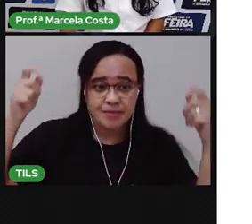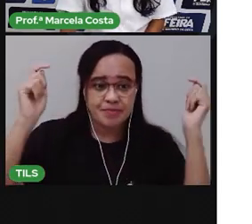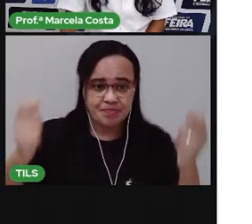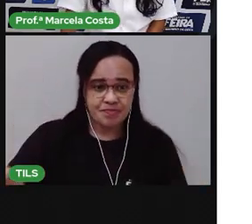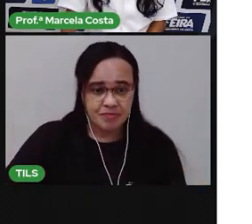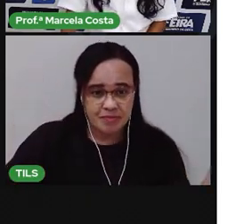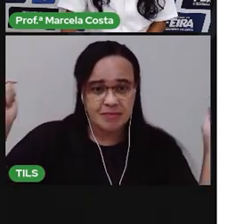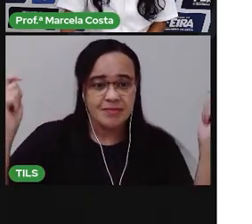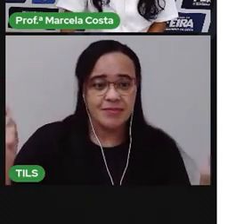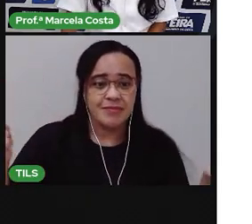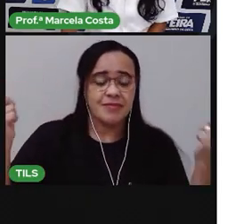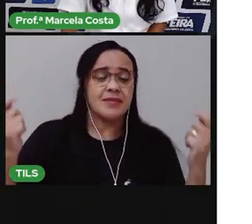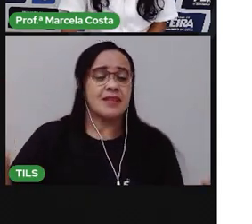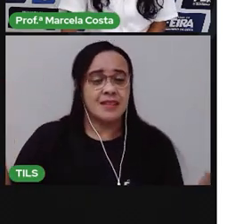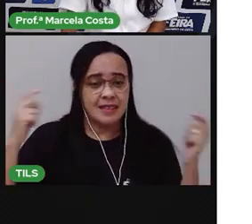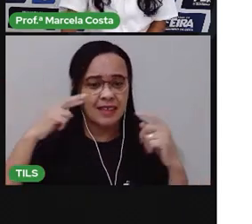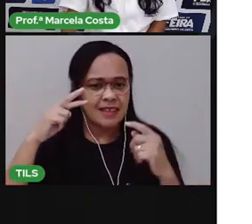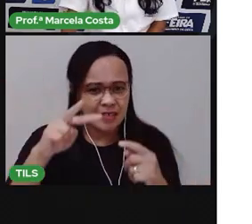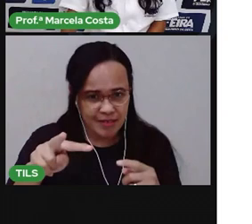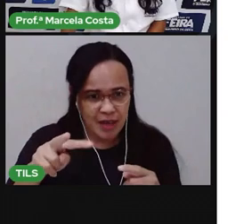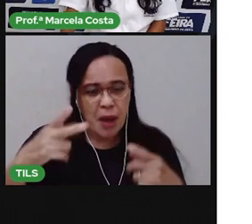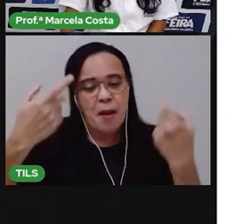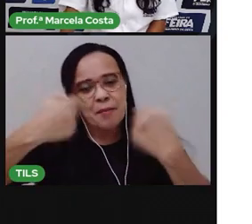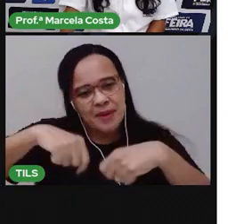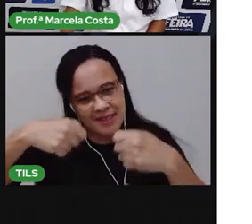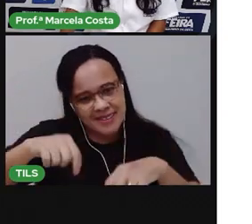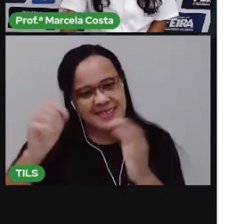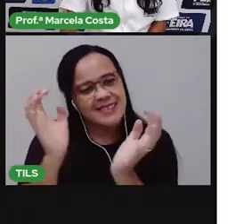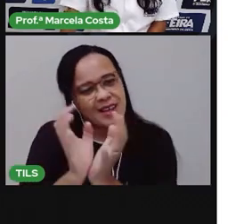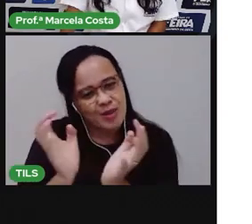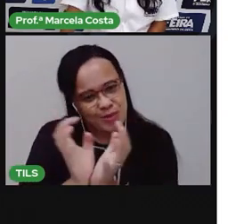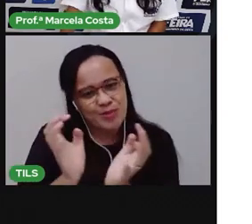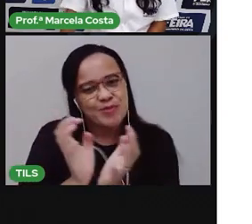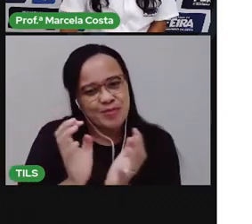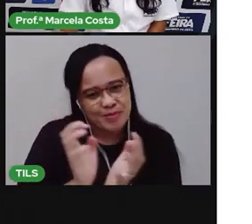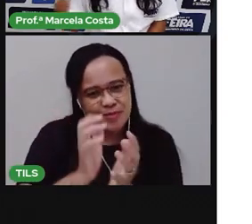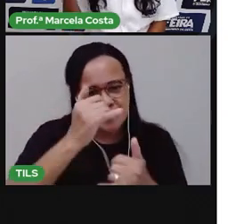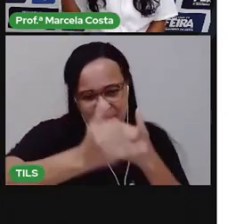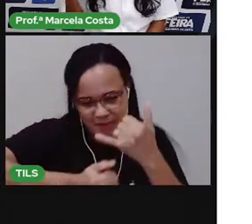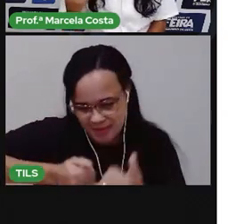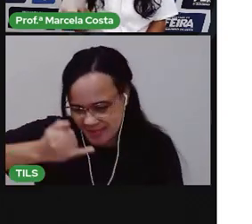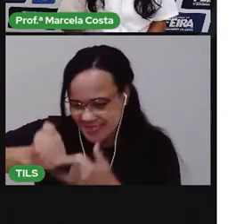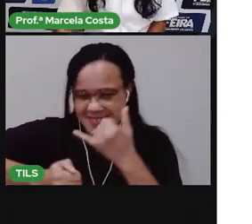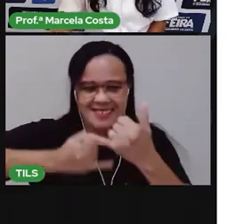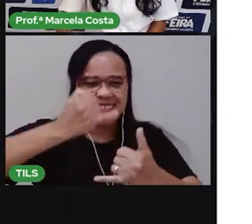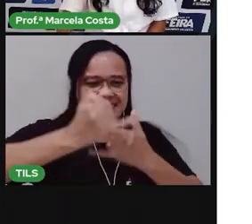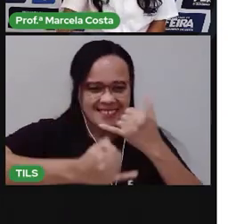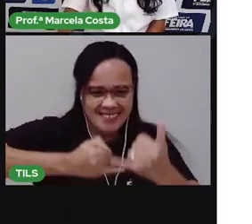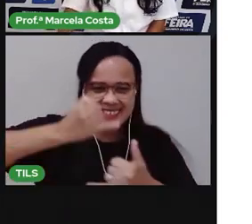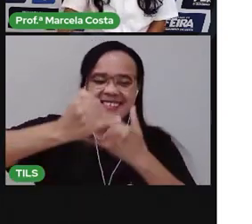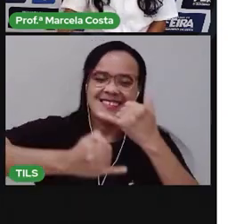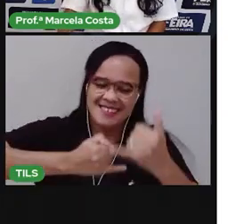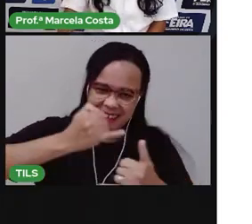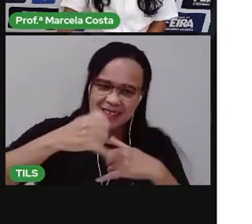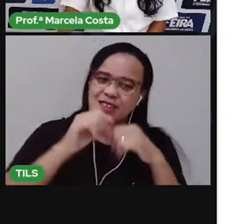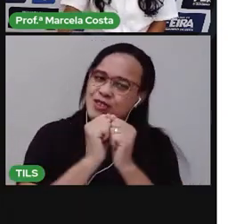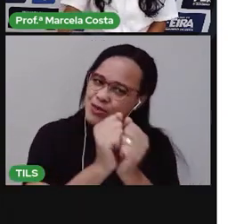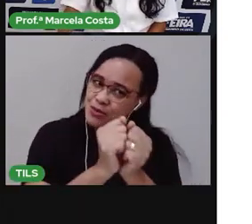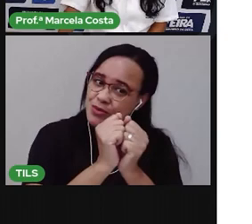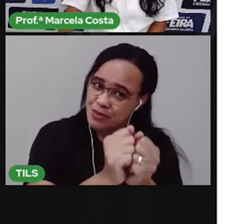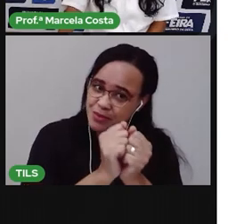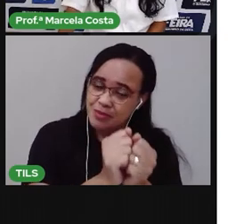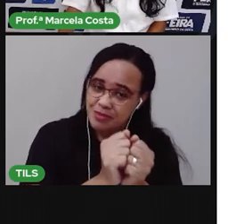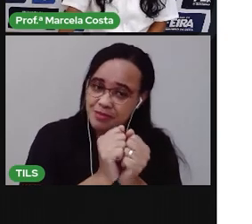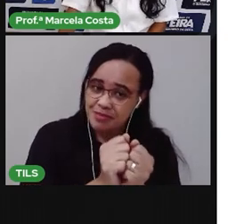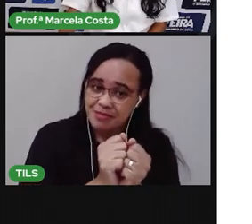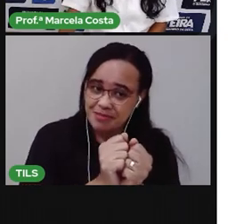segurar as pontas da corda. Precisa de alguém pra pular a corda junto com você. E